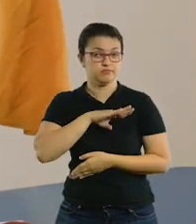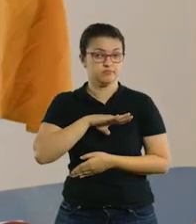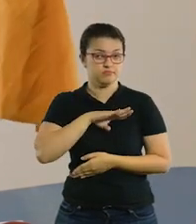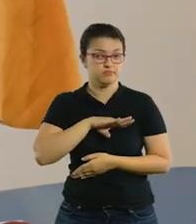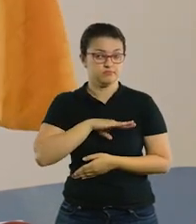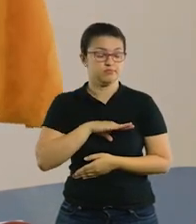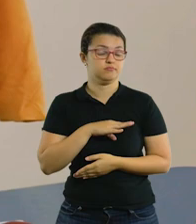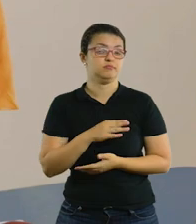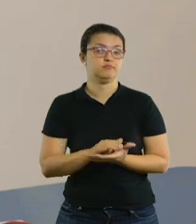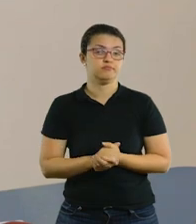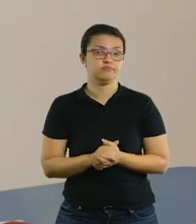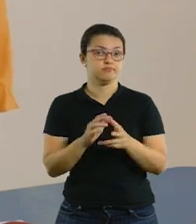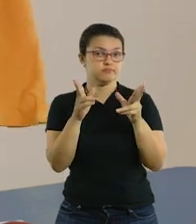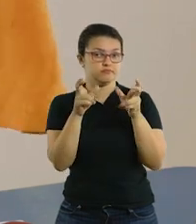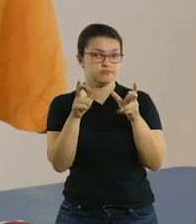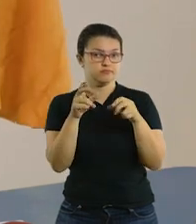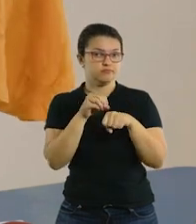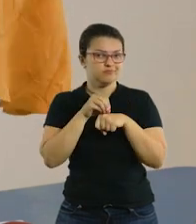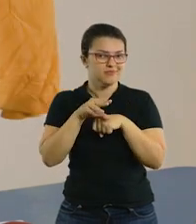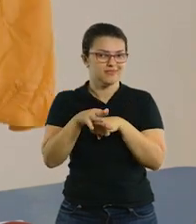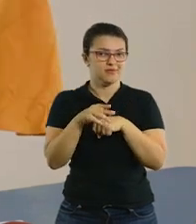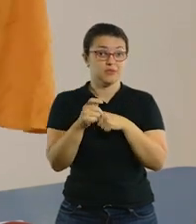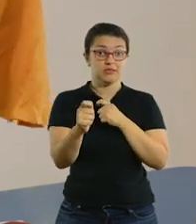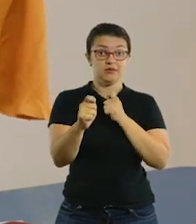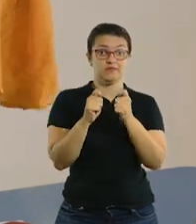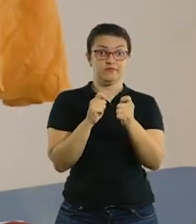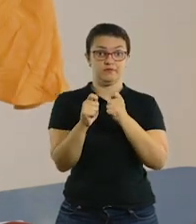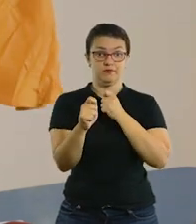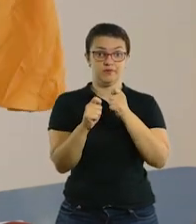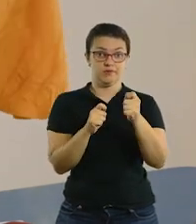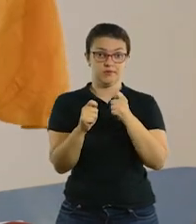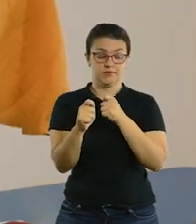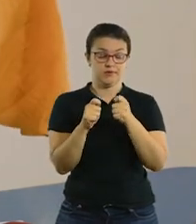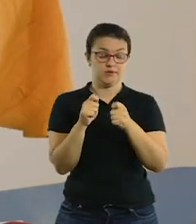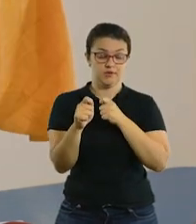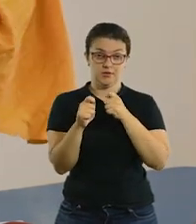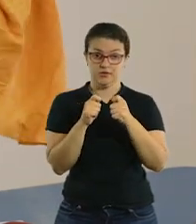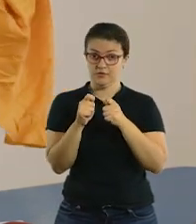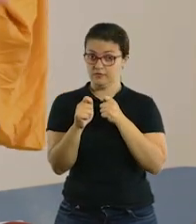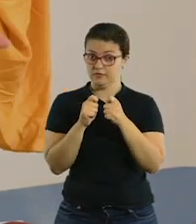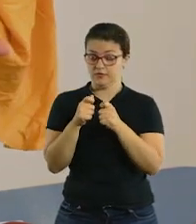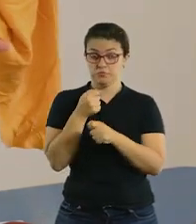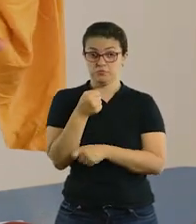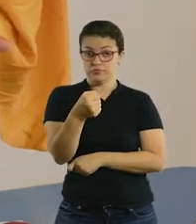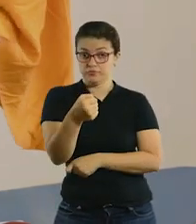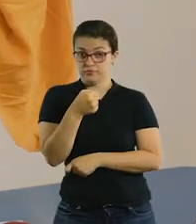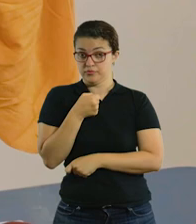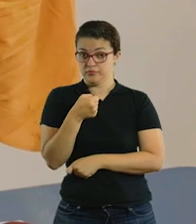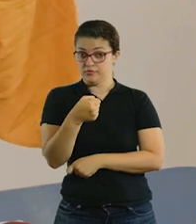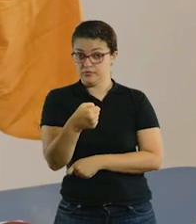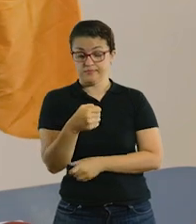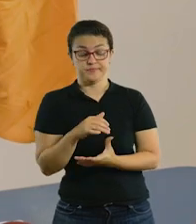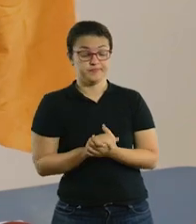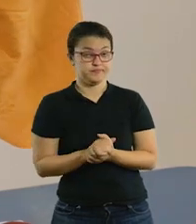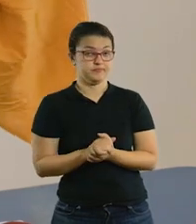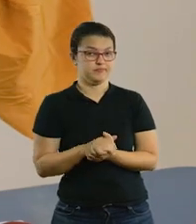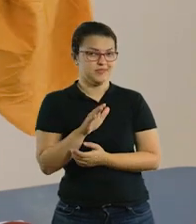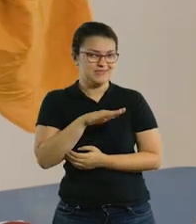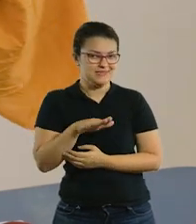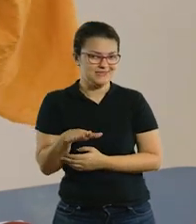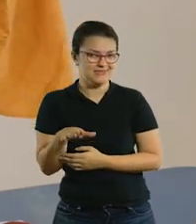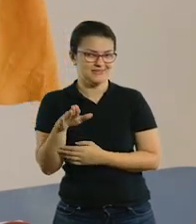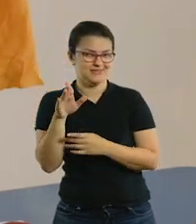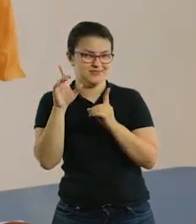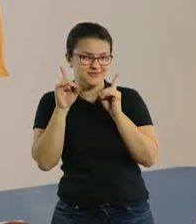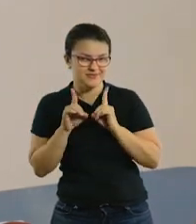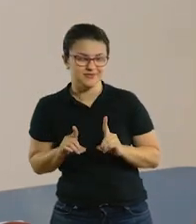portuguesa, ainda sobre o mesmo tema, é uma sugestão de entrevista, para que a criança faça a entrevista. Então, para as nossas crianças com